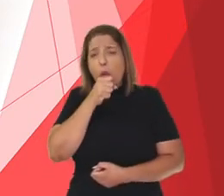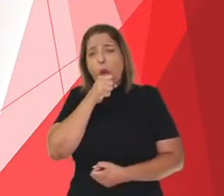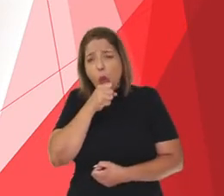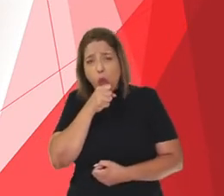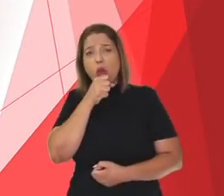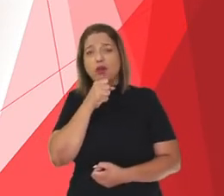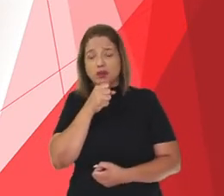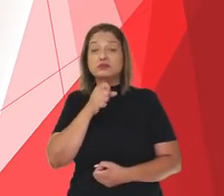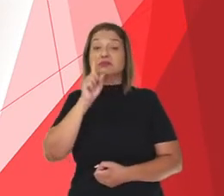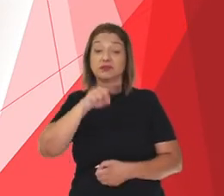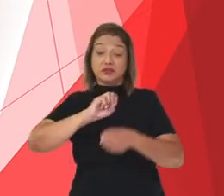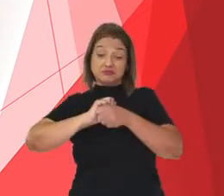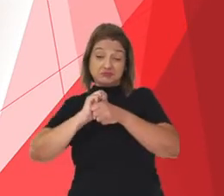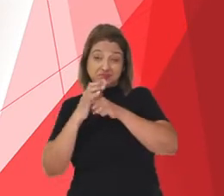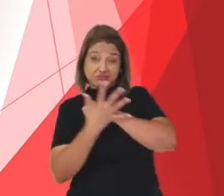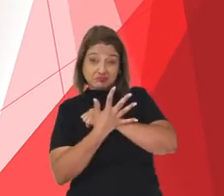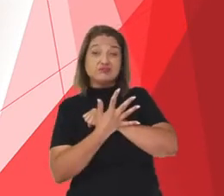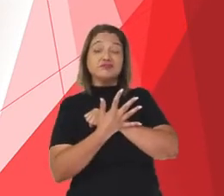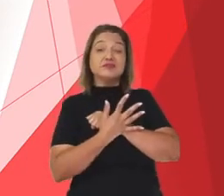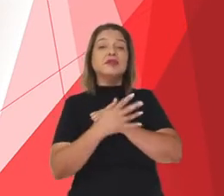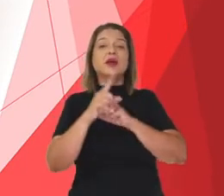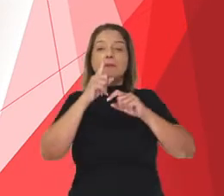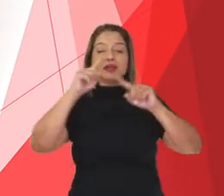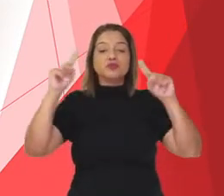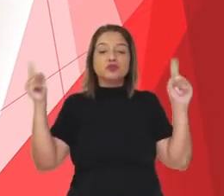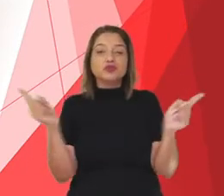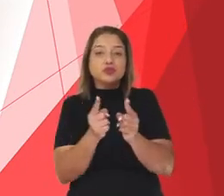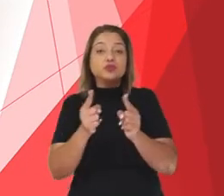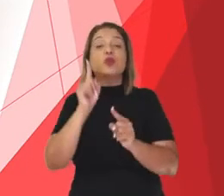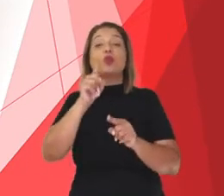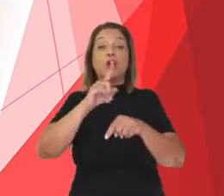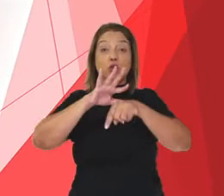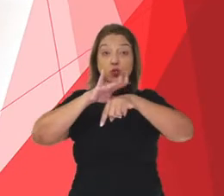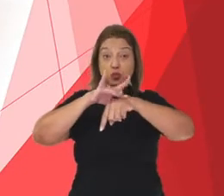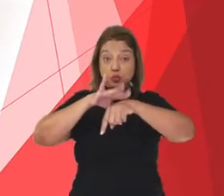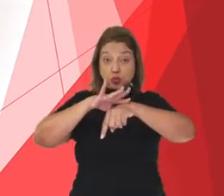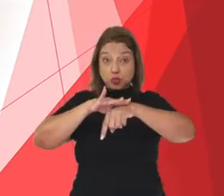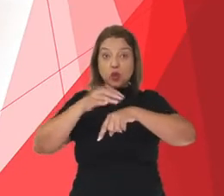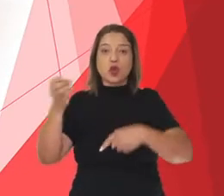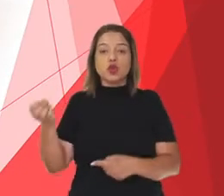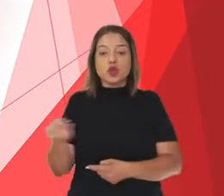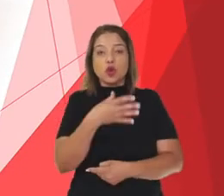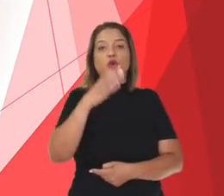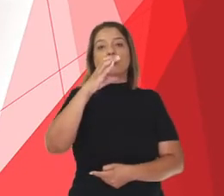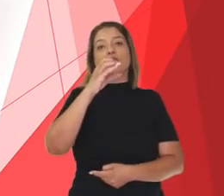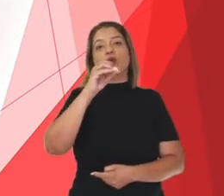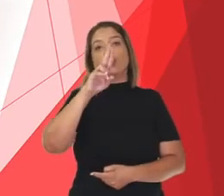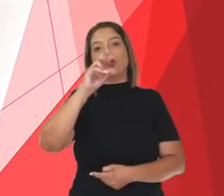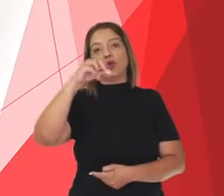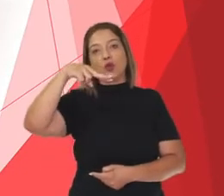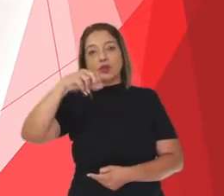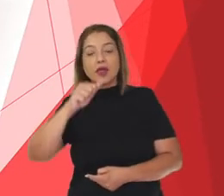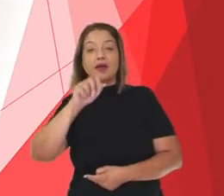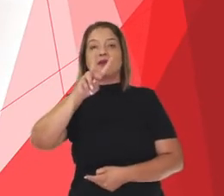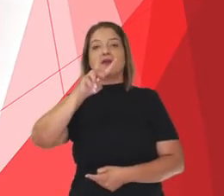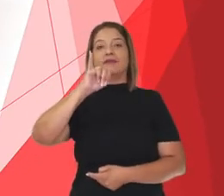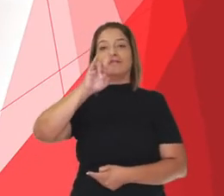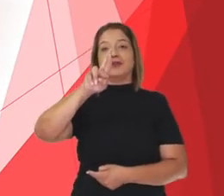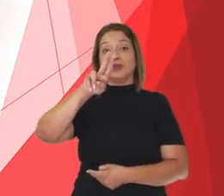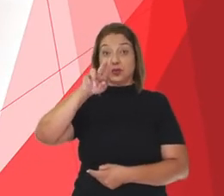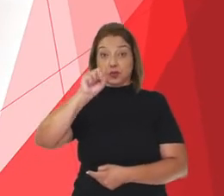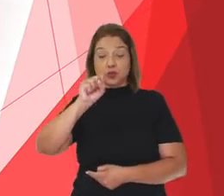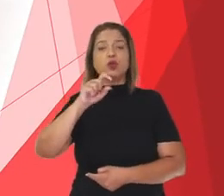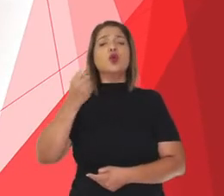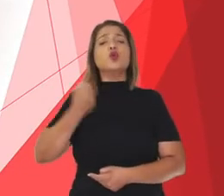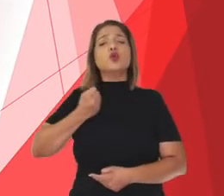que COVID-19 é uma abreviação para doença do novo coronavírus e possui o número